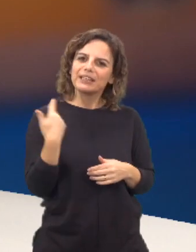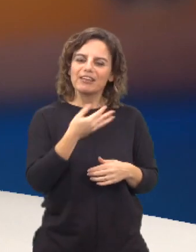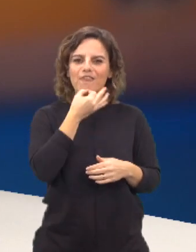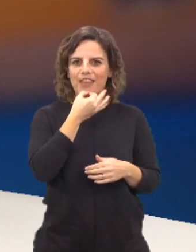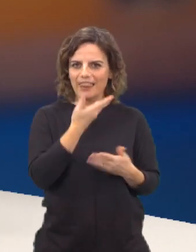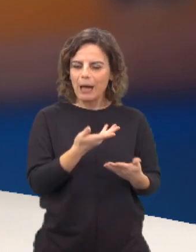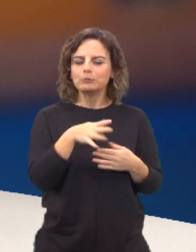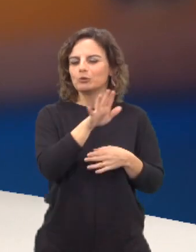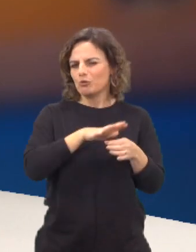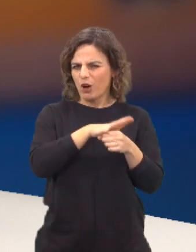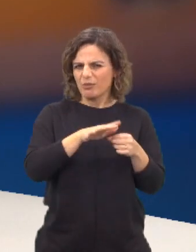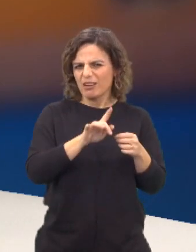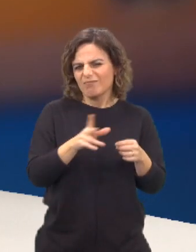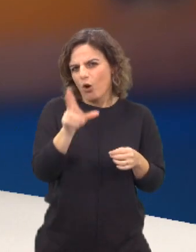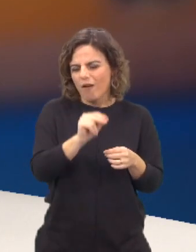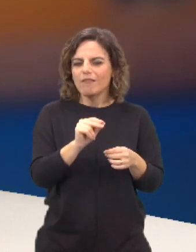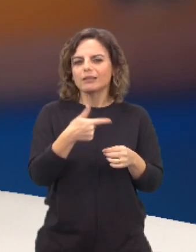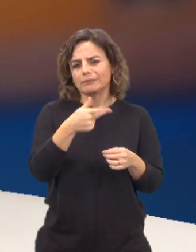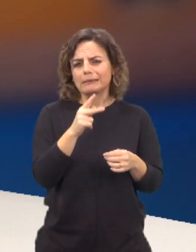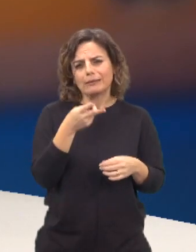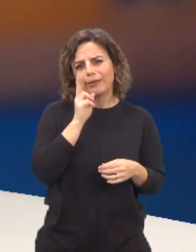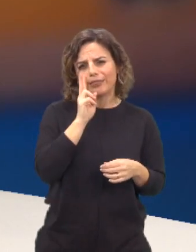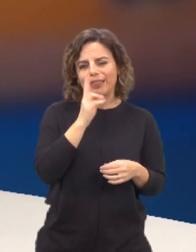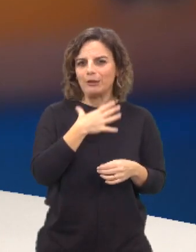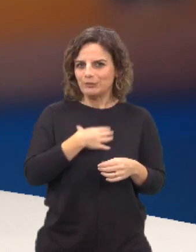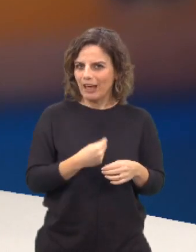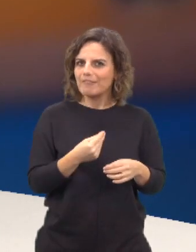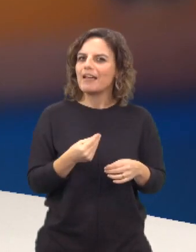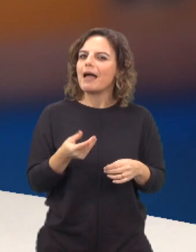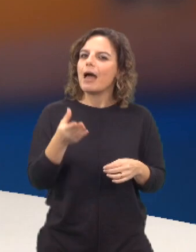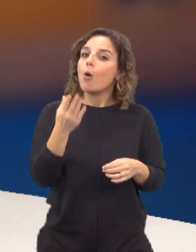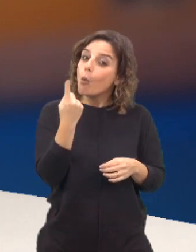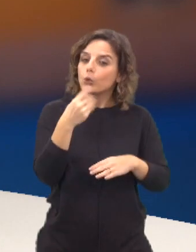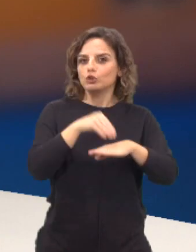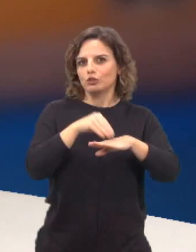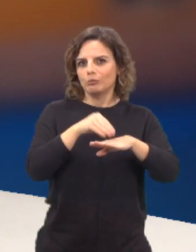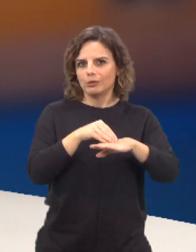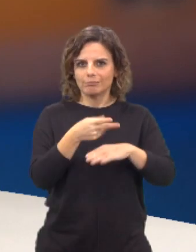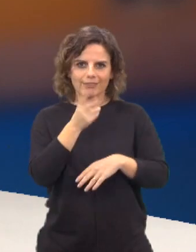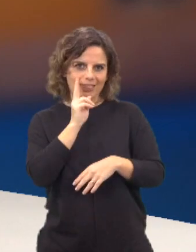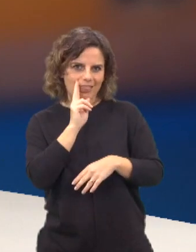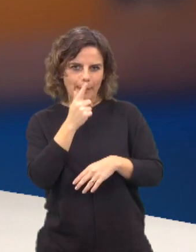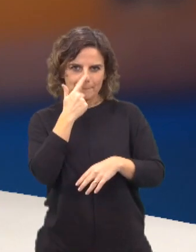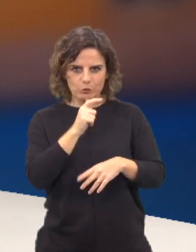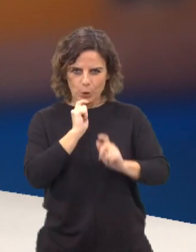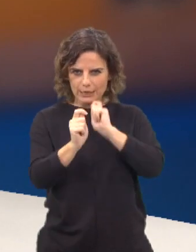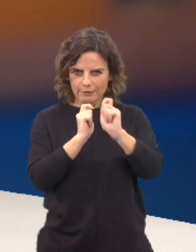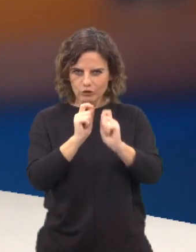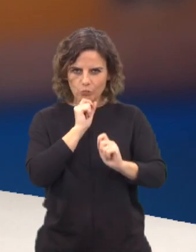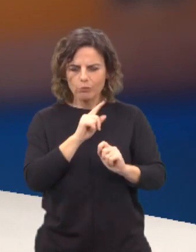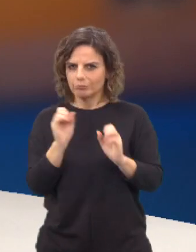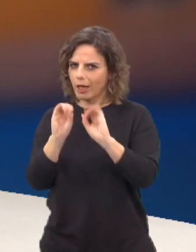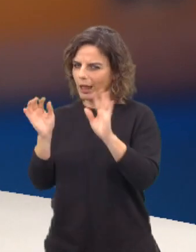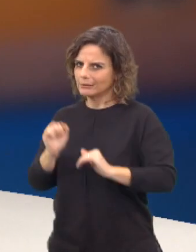pouco desta nova forma de ver televisão e eu gostava que assistíssemos a um pequeno testemunho de um entrevistado. Podemos?